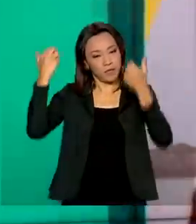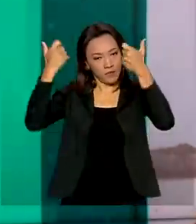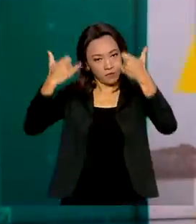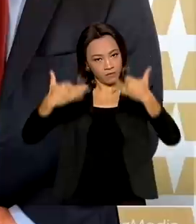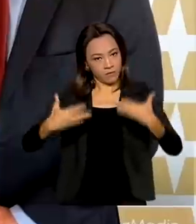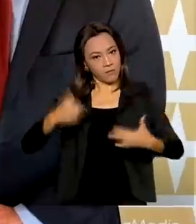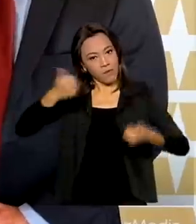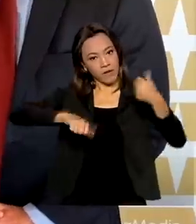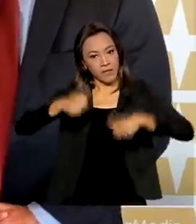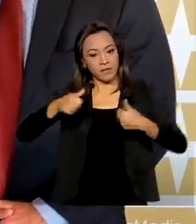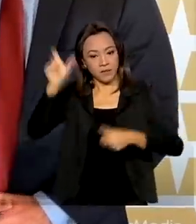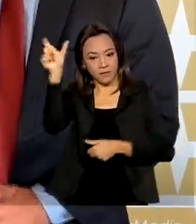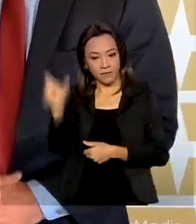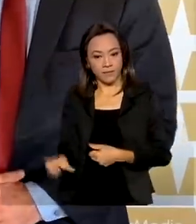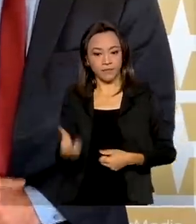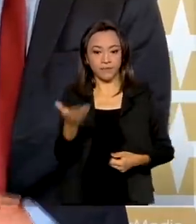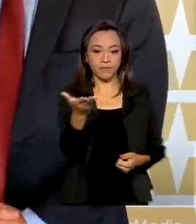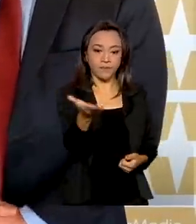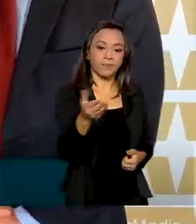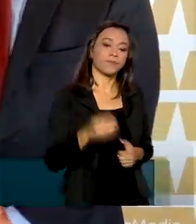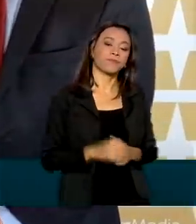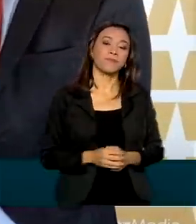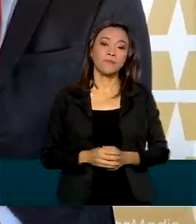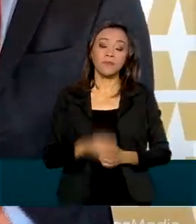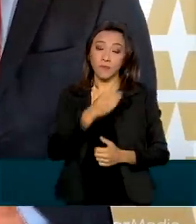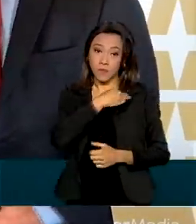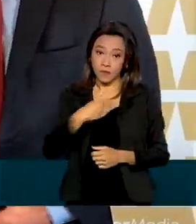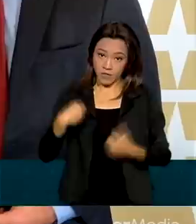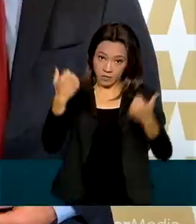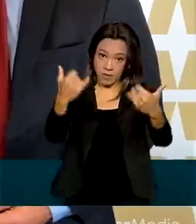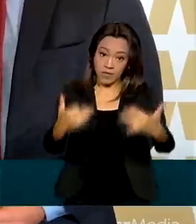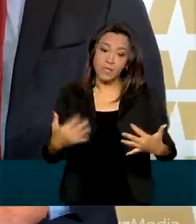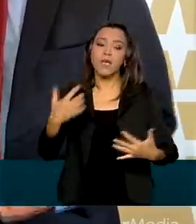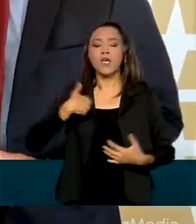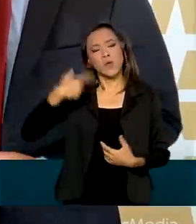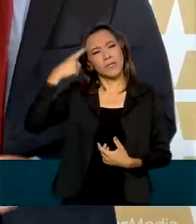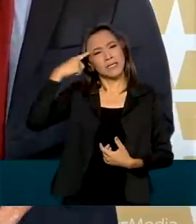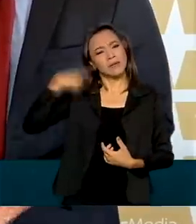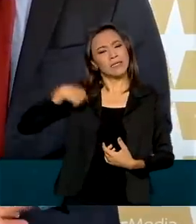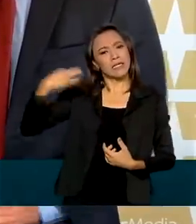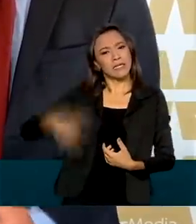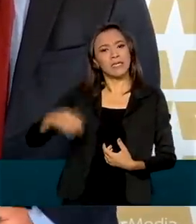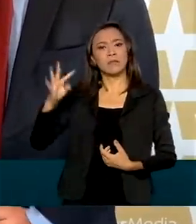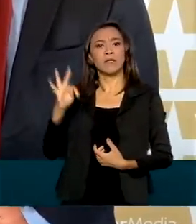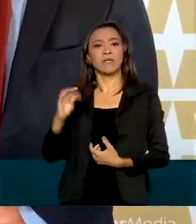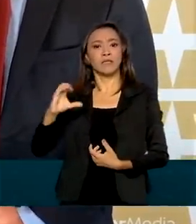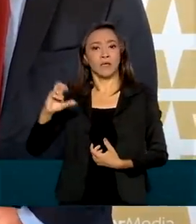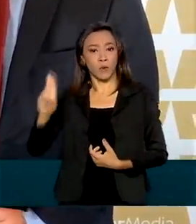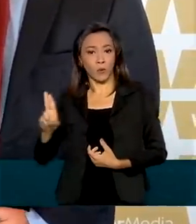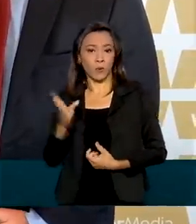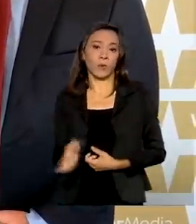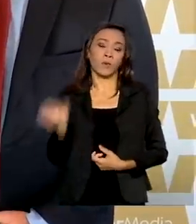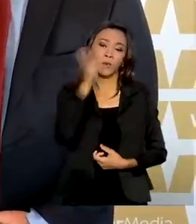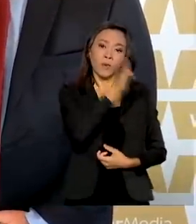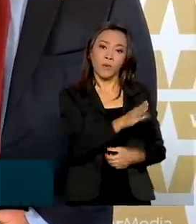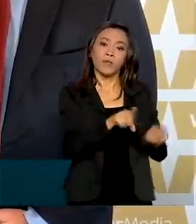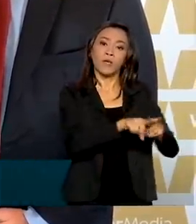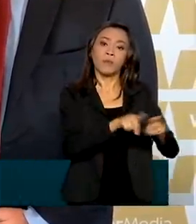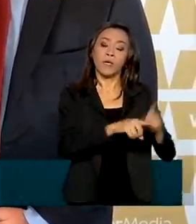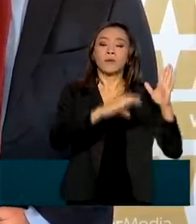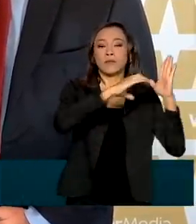ouvir. Eu tenho certeza que tanto o Tribunal de Contas como o Senado Federal, como também